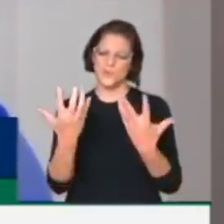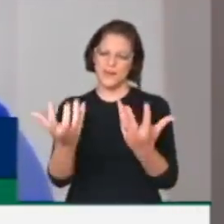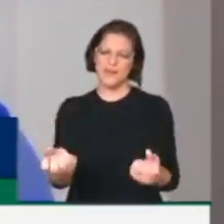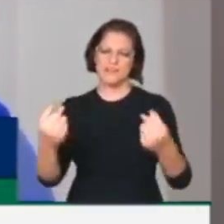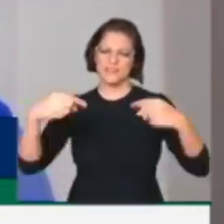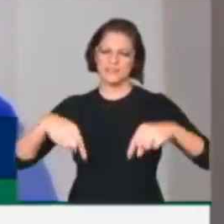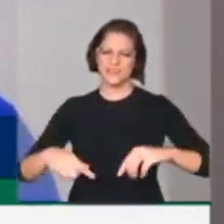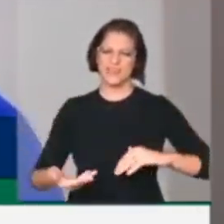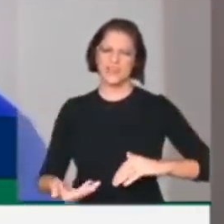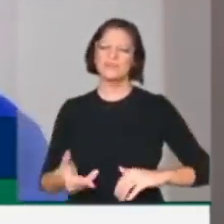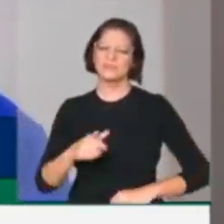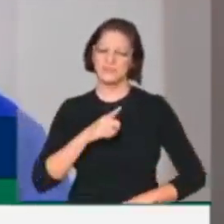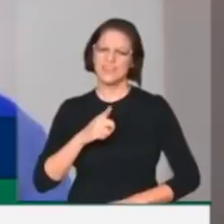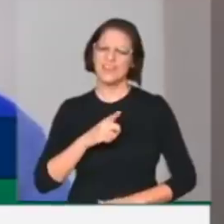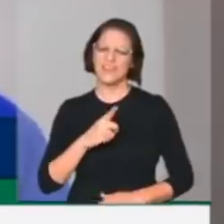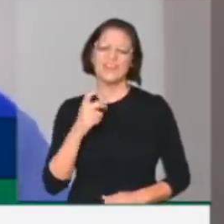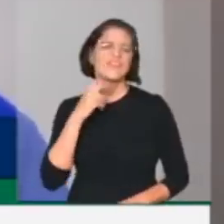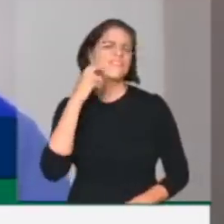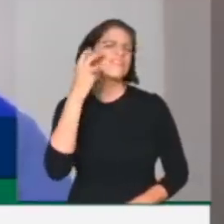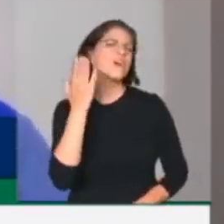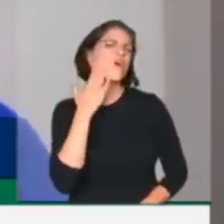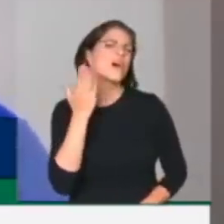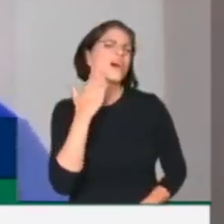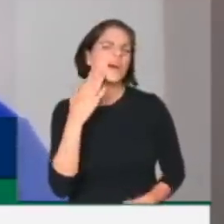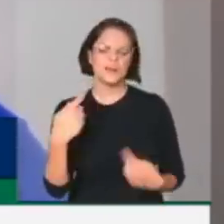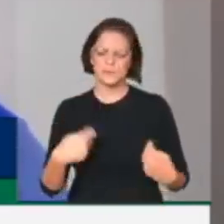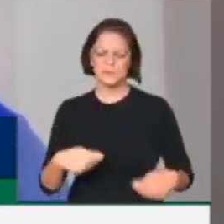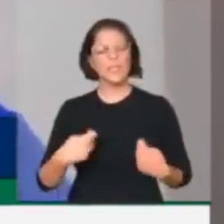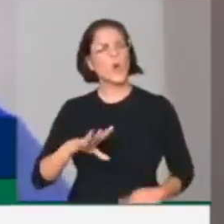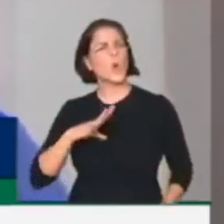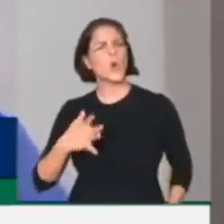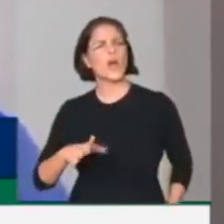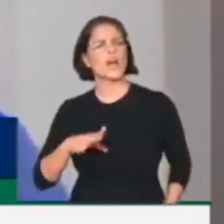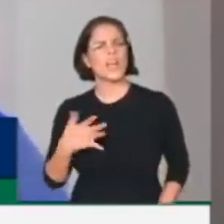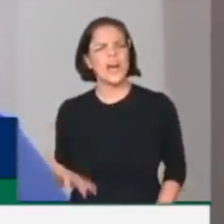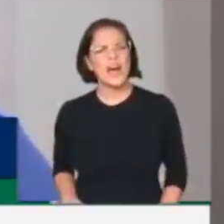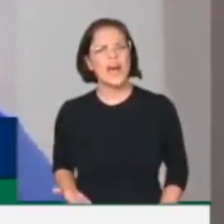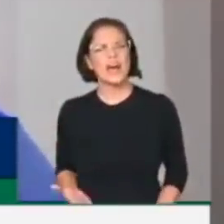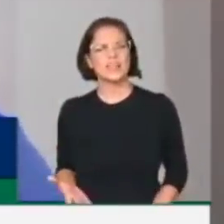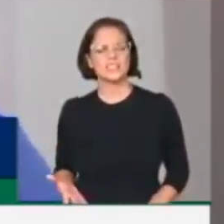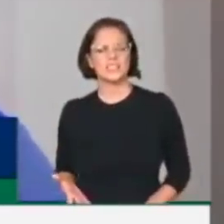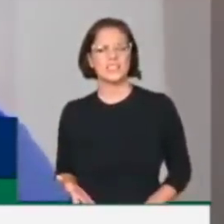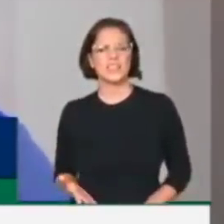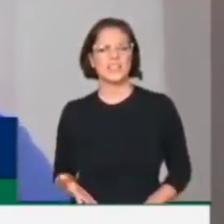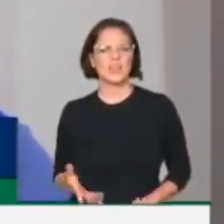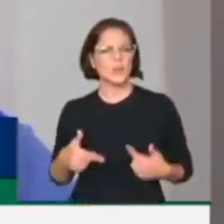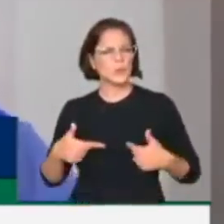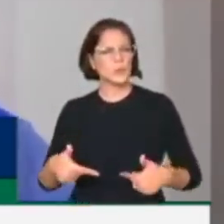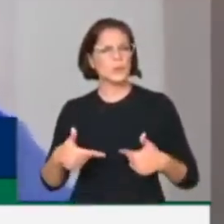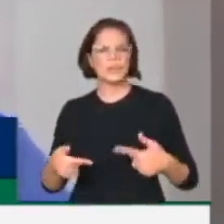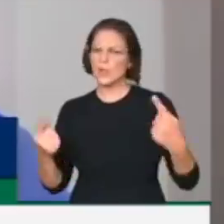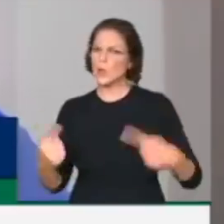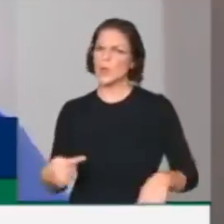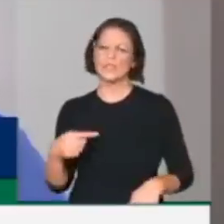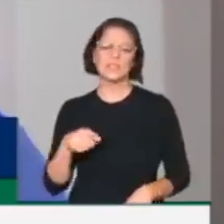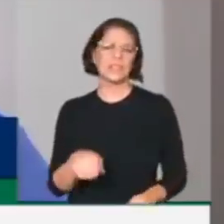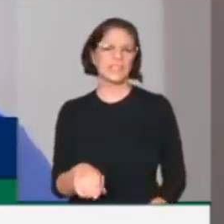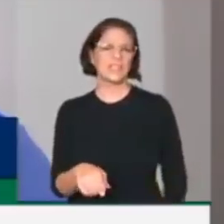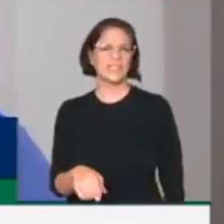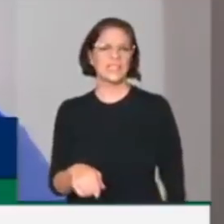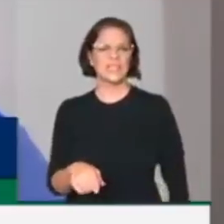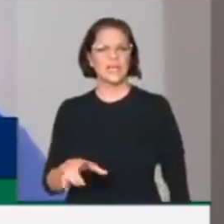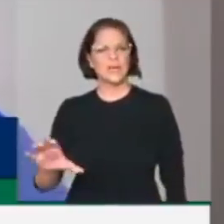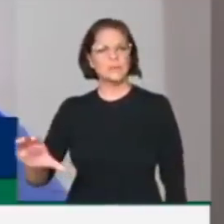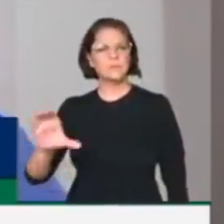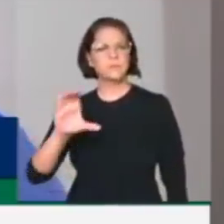complacência desse parlamento, a gente precisa ter vergonha na cara e coragem de pautar medidas para acabar com privilégios como super